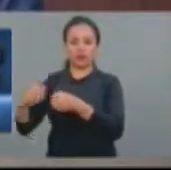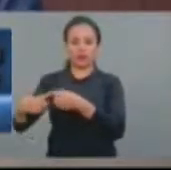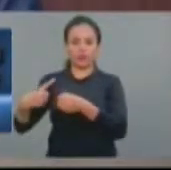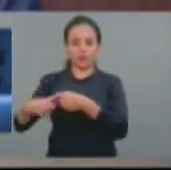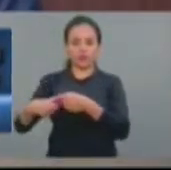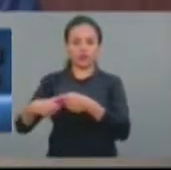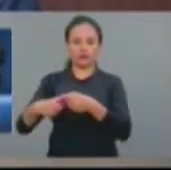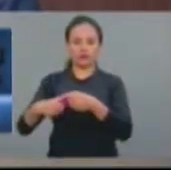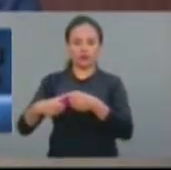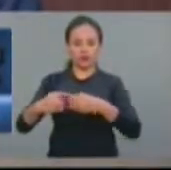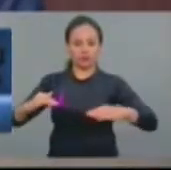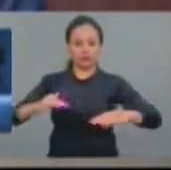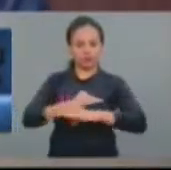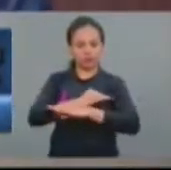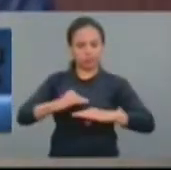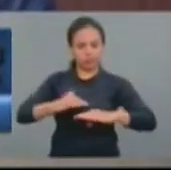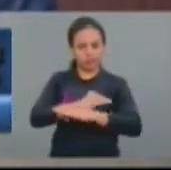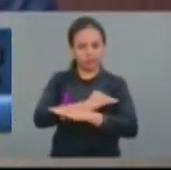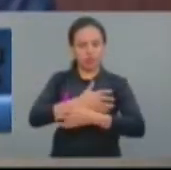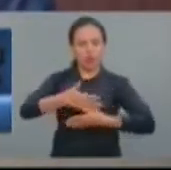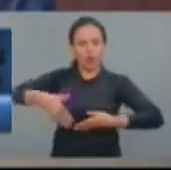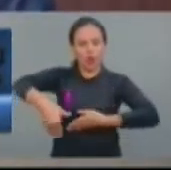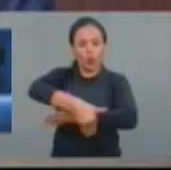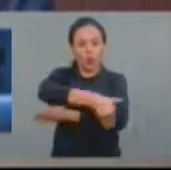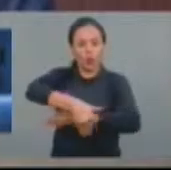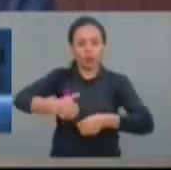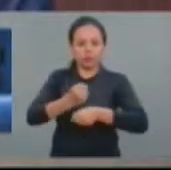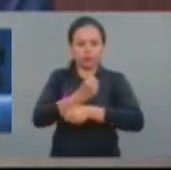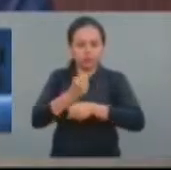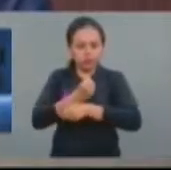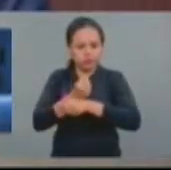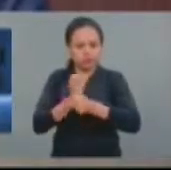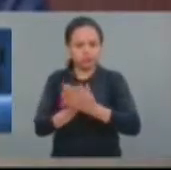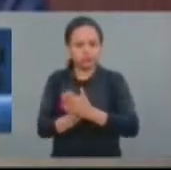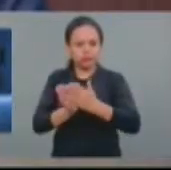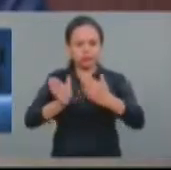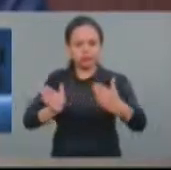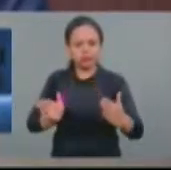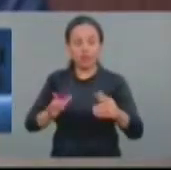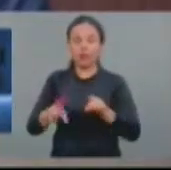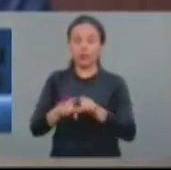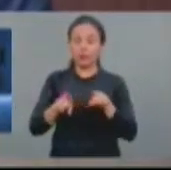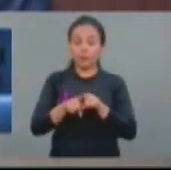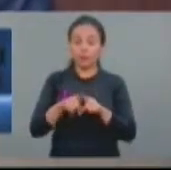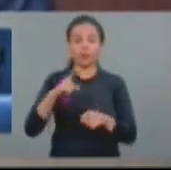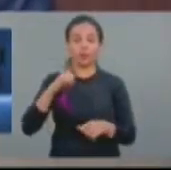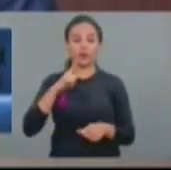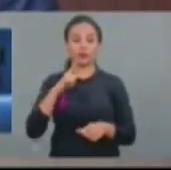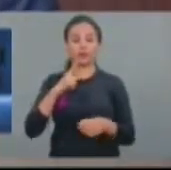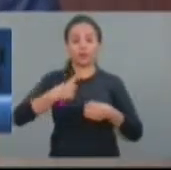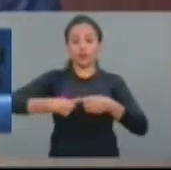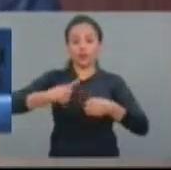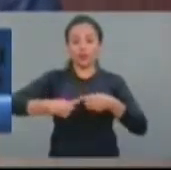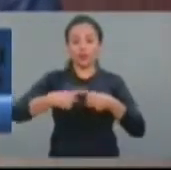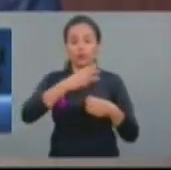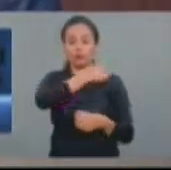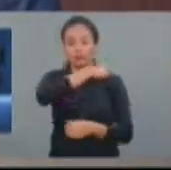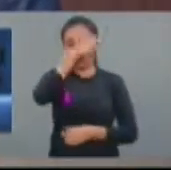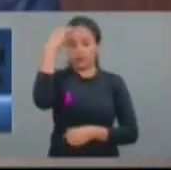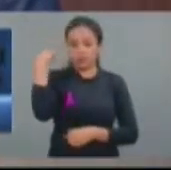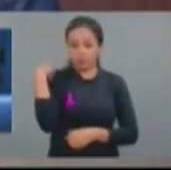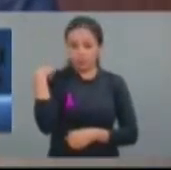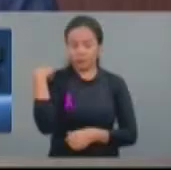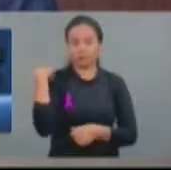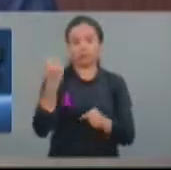sabe, conhece perto a região, tem agora o Santuário de Nossa Senhora de Fátima, recentemente inaugurado e que servirá também para,